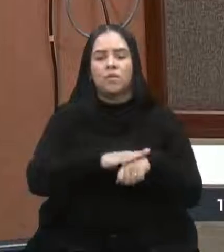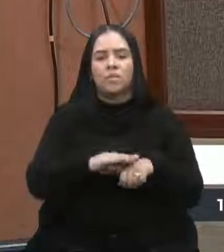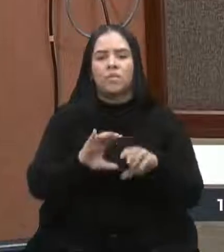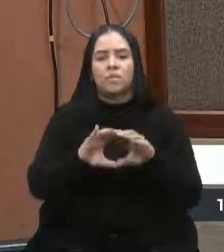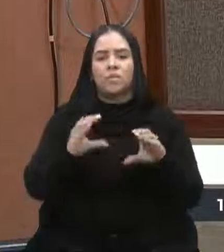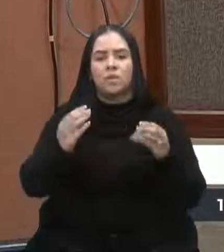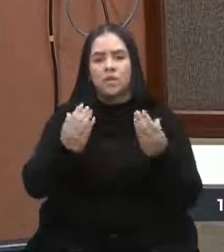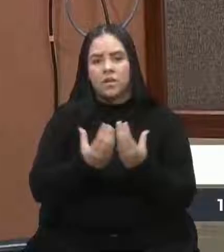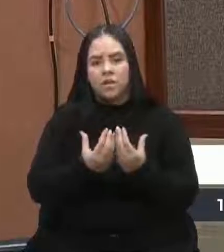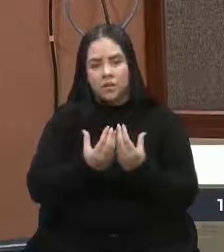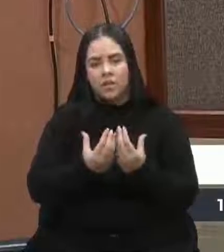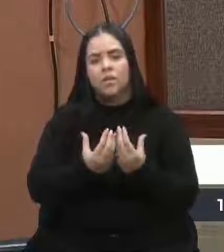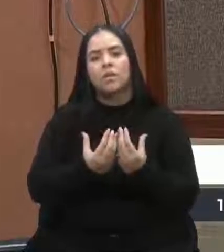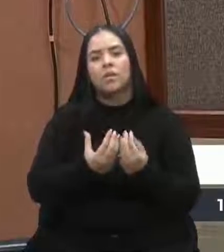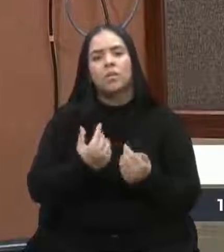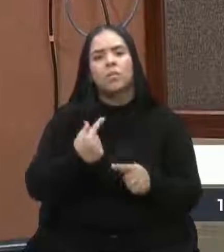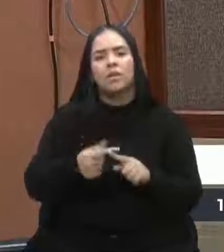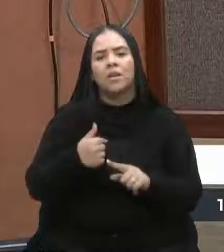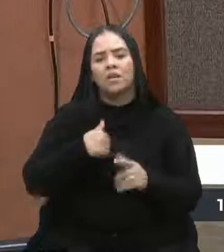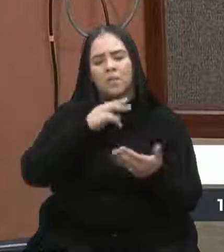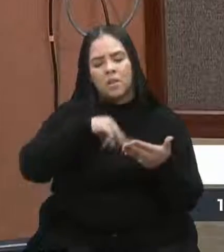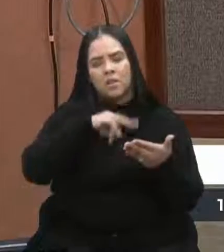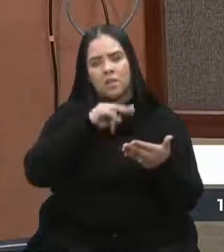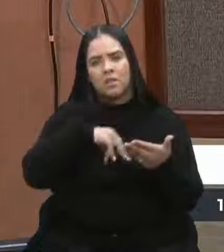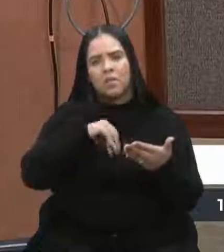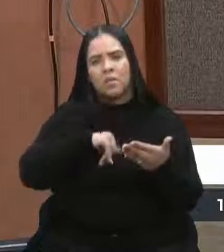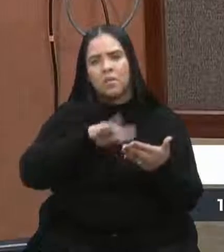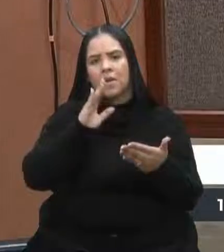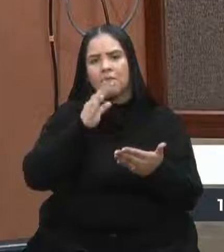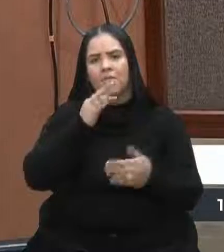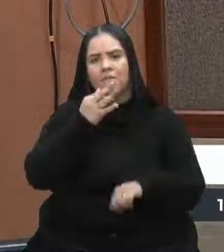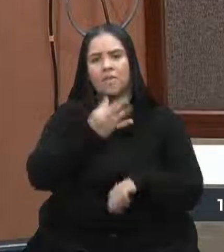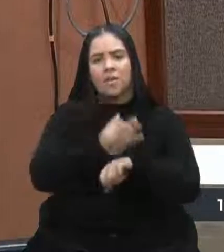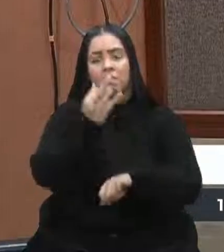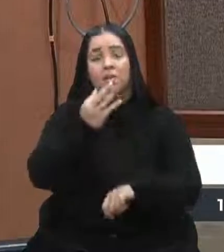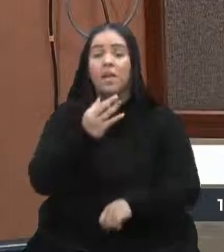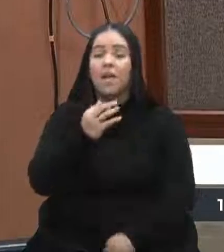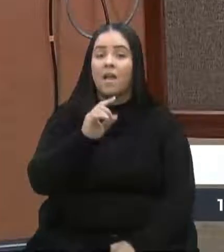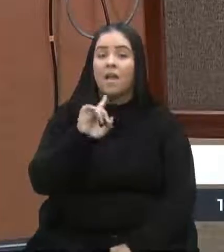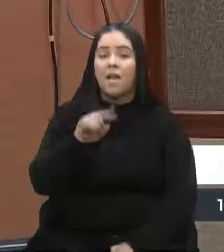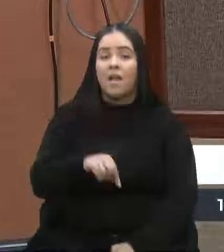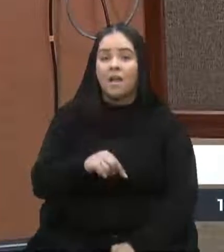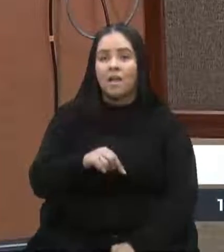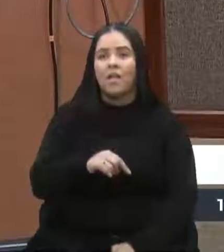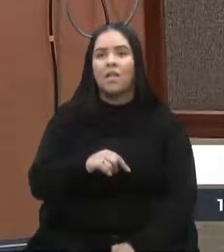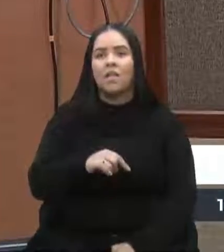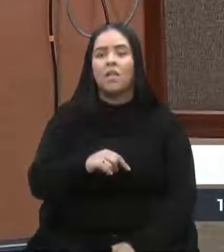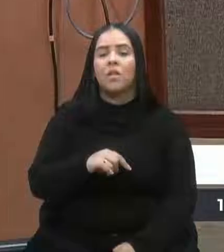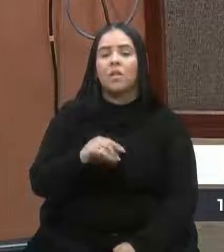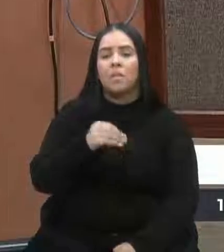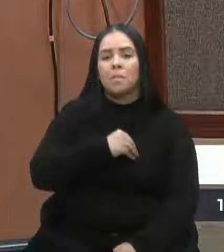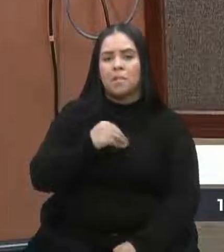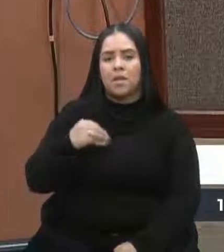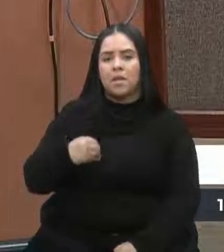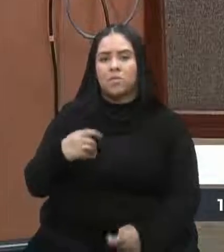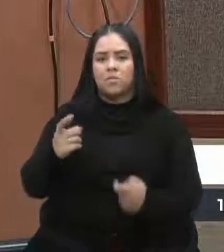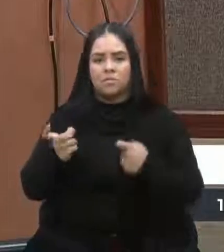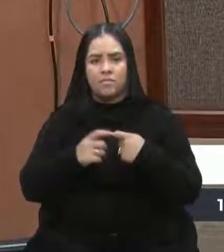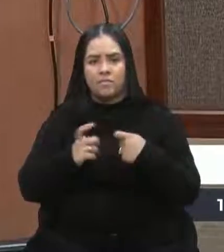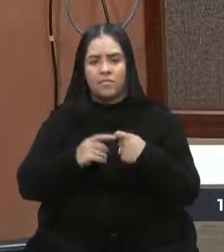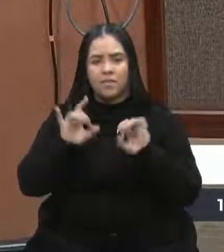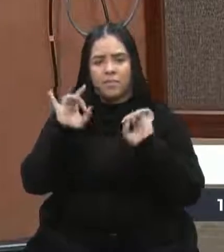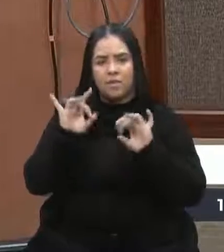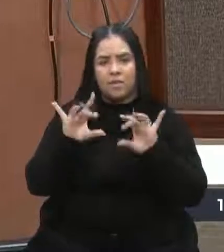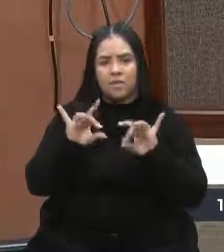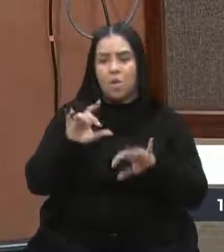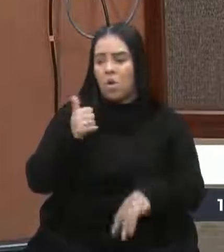compreender, porque eu estava lendo lá que o maior índice de faltas é justamente nas consultas com especialistas. Chega a 11% dos